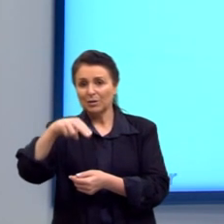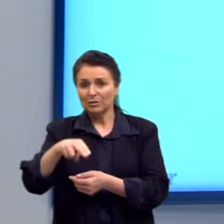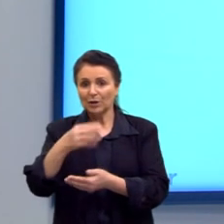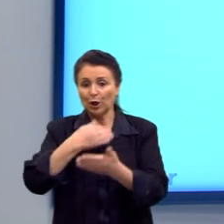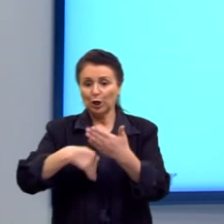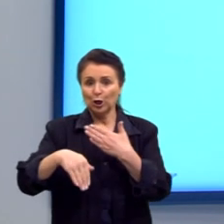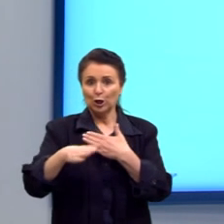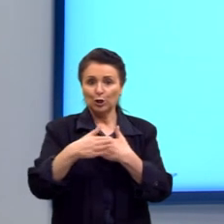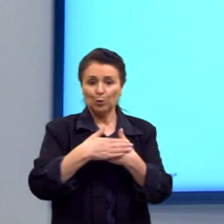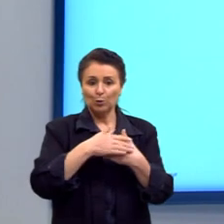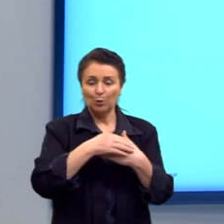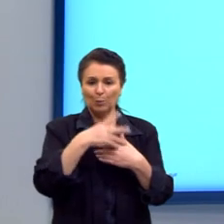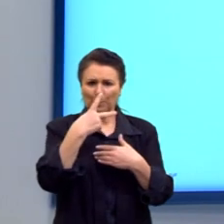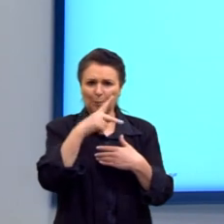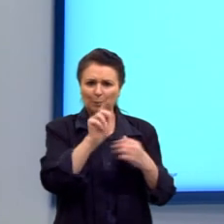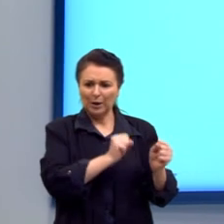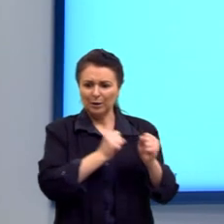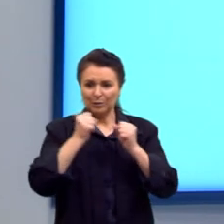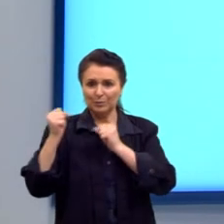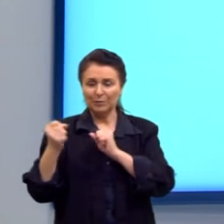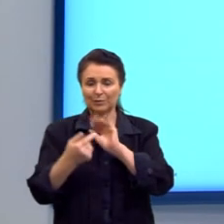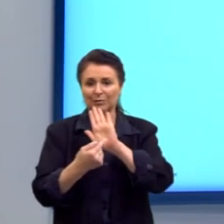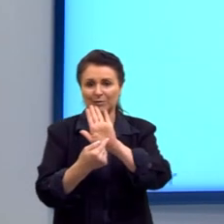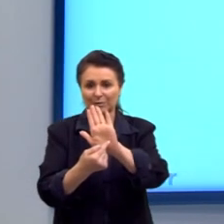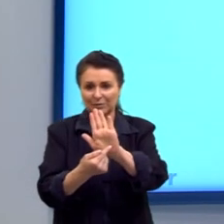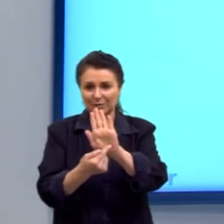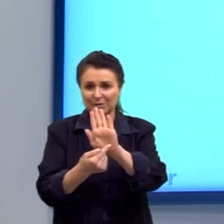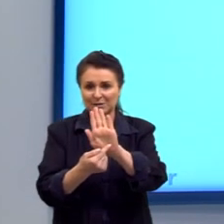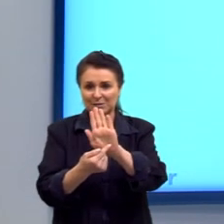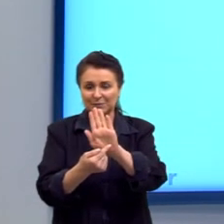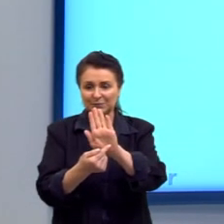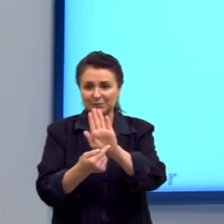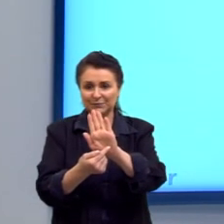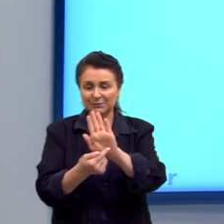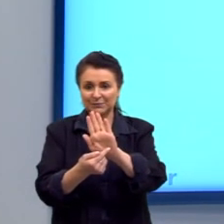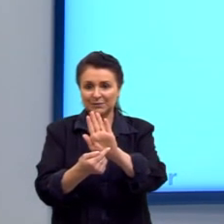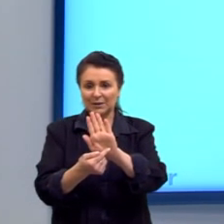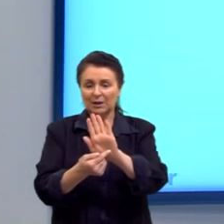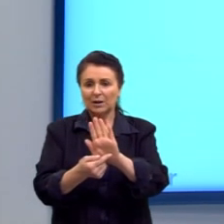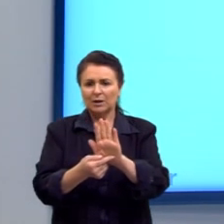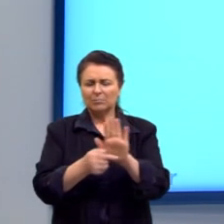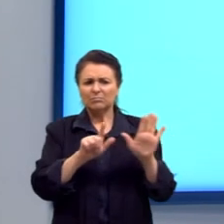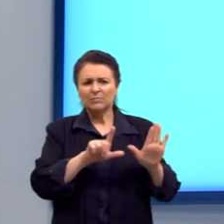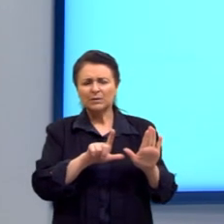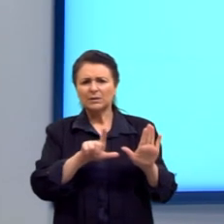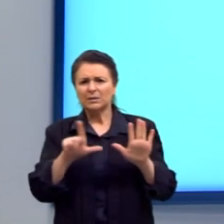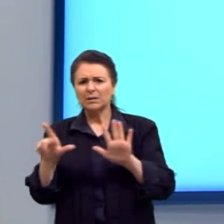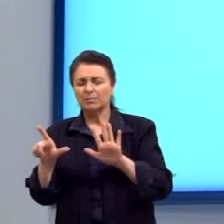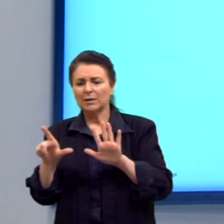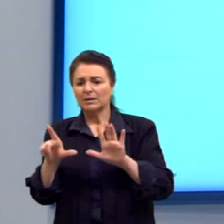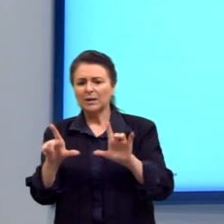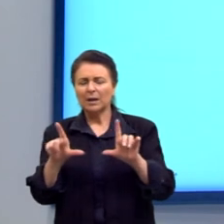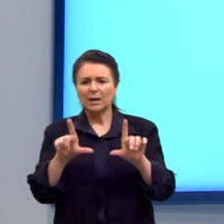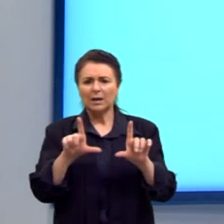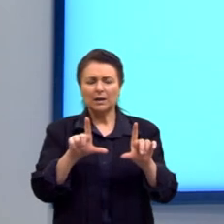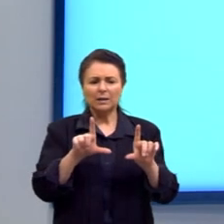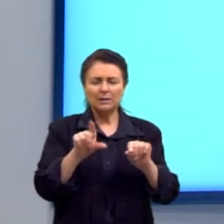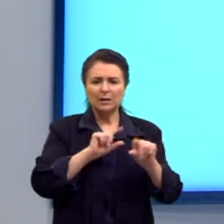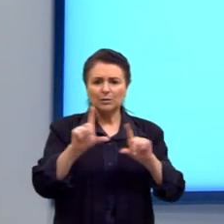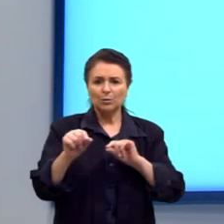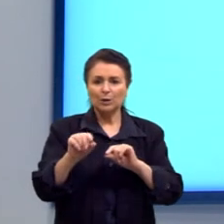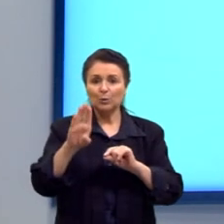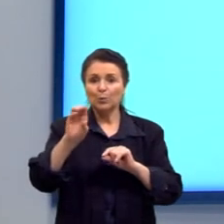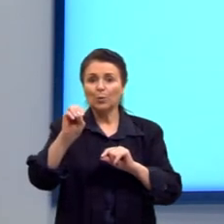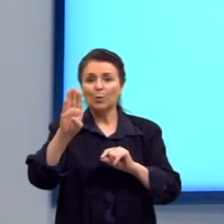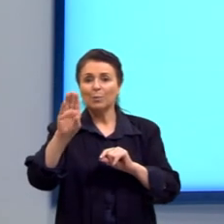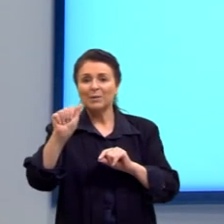Pelo Poder, que justamente retrata as semanas antes, aqui na escolha do candidato Obama,